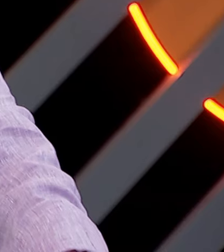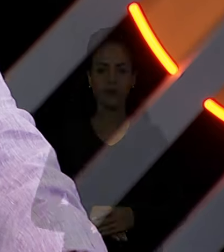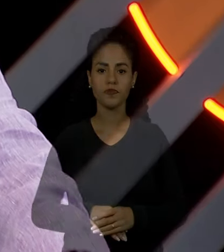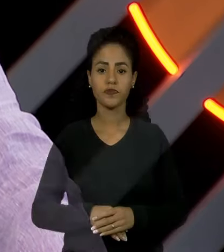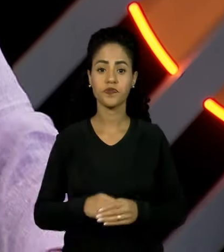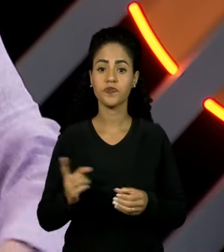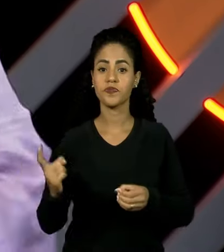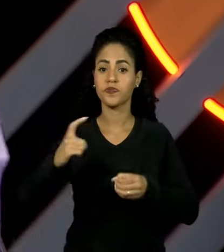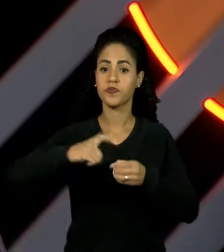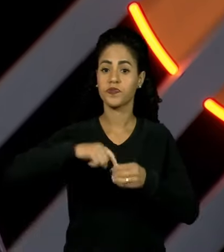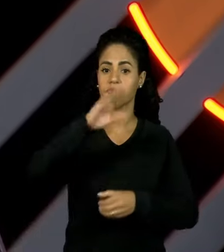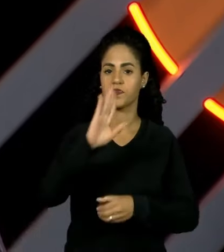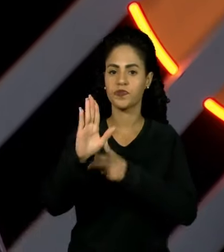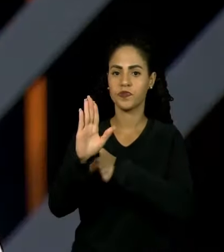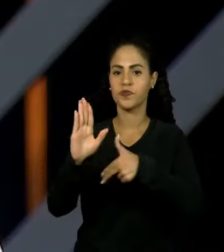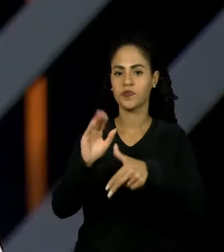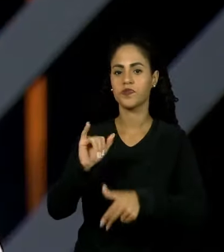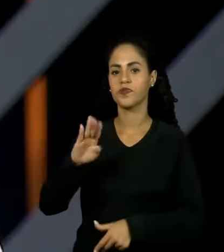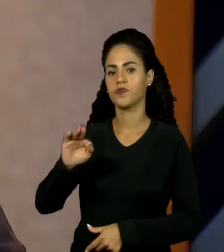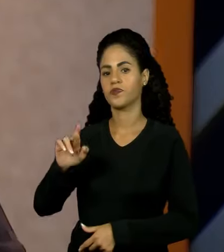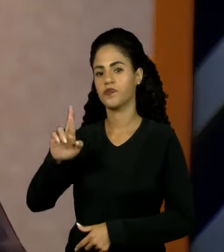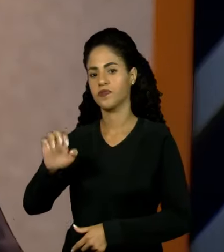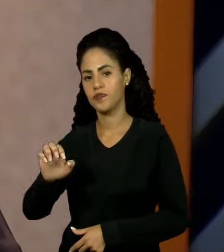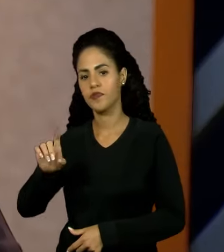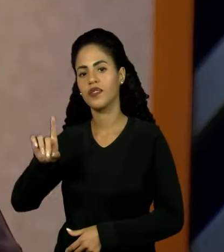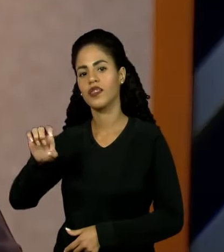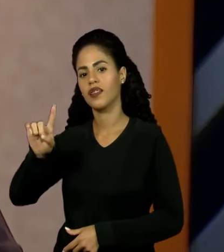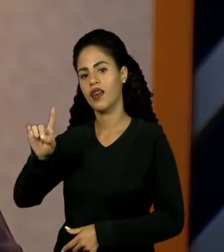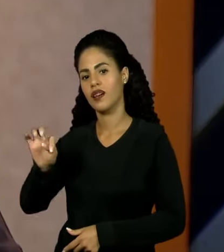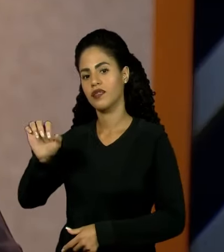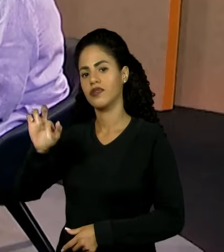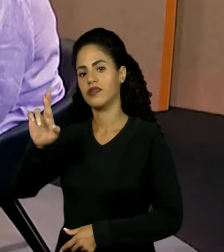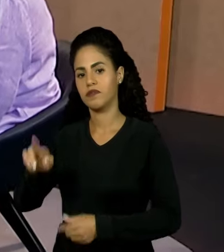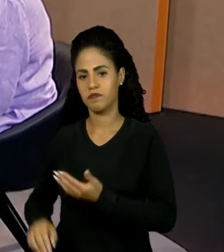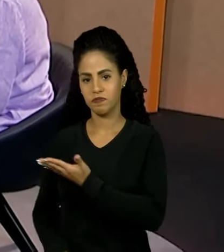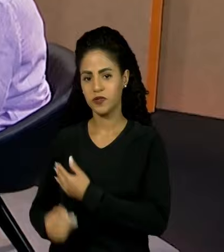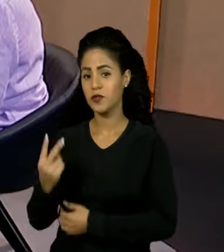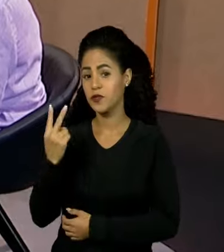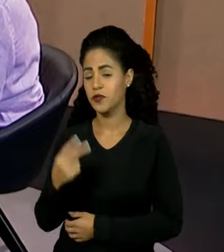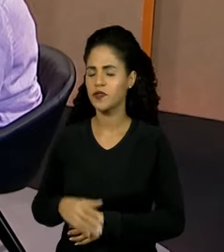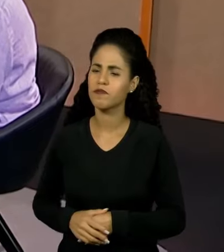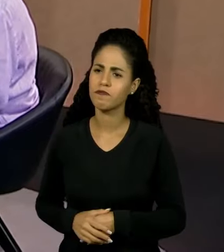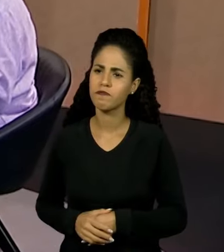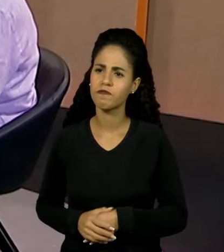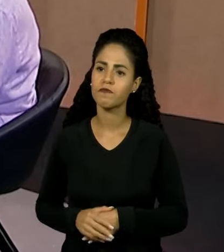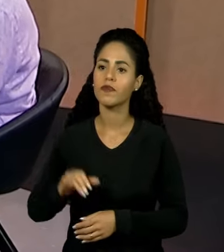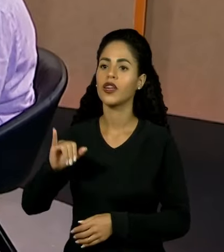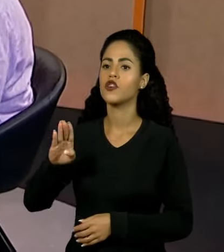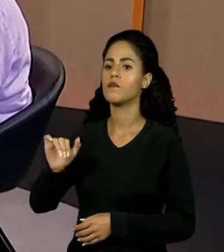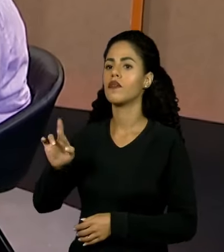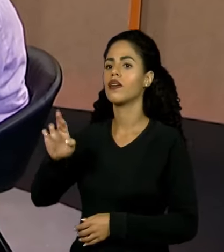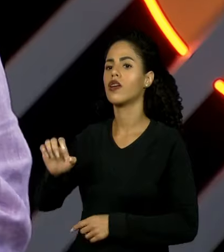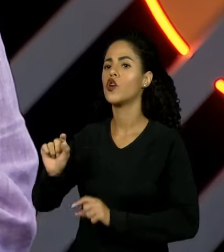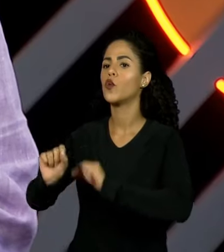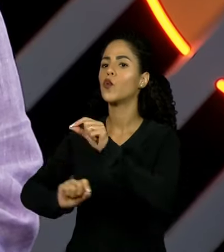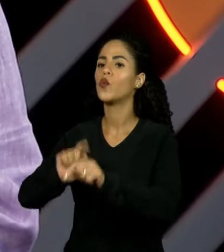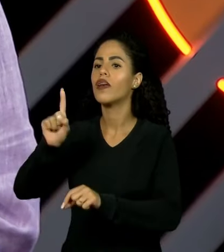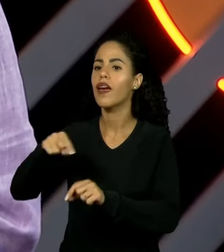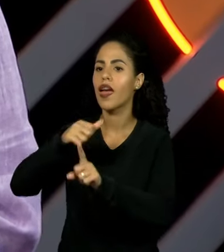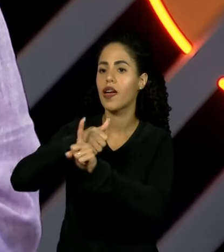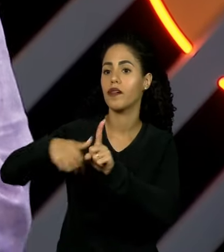Estamos de volta com o Iberê e Dexter, Dexter e Iberê. Iberê, o que é o projeto